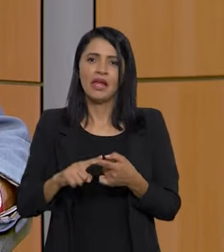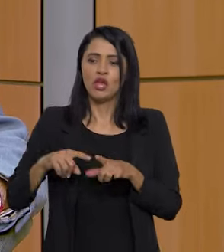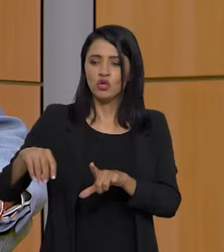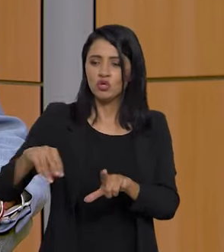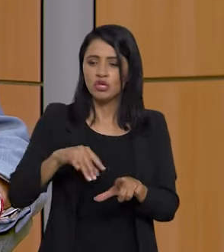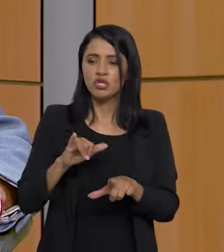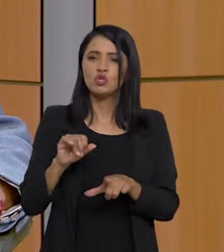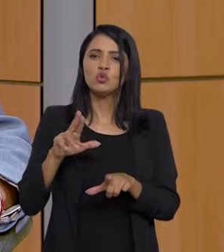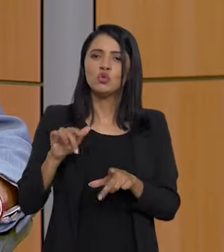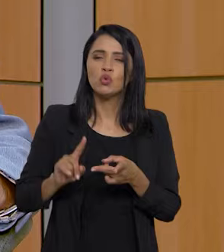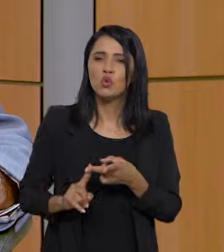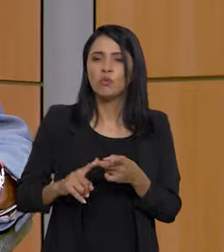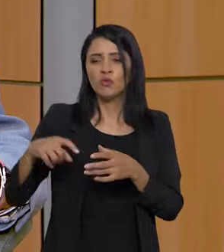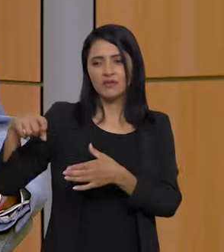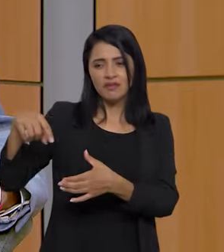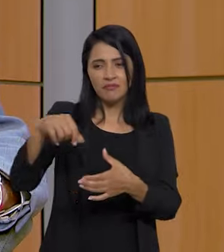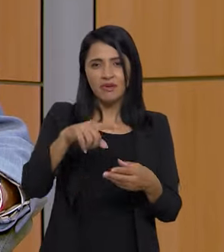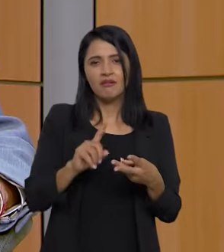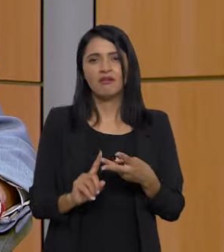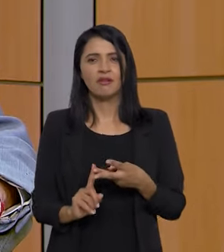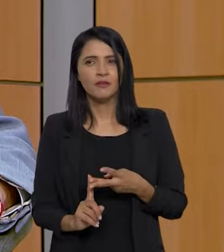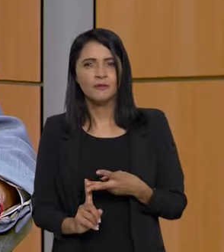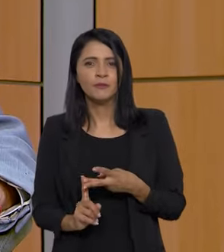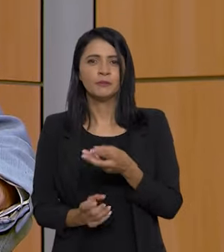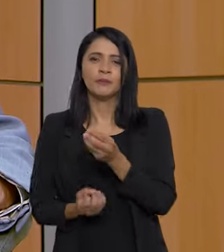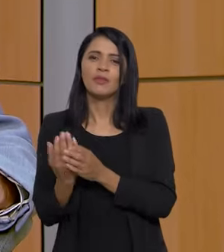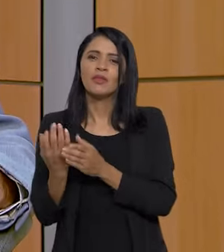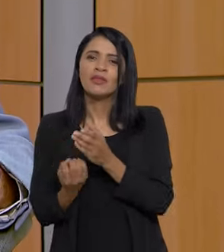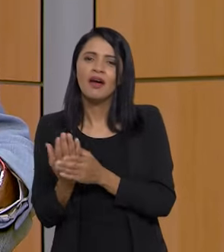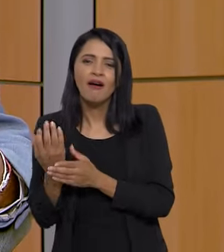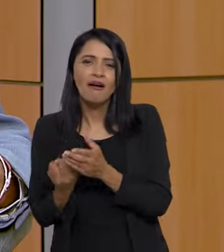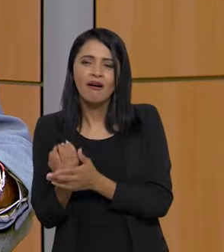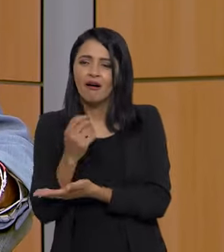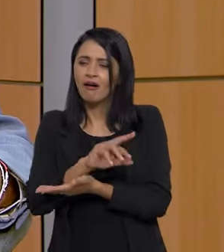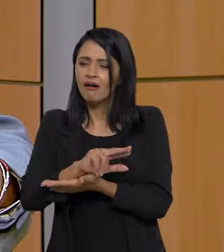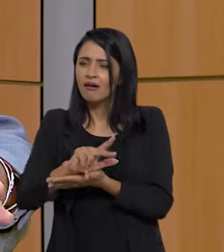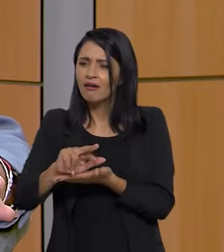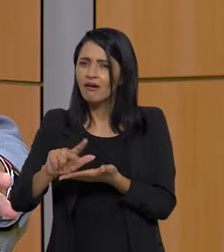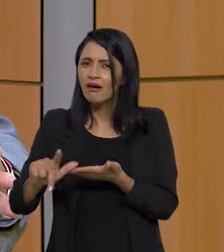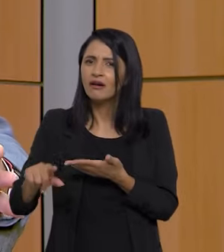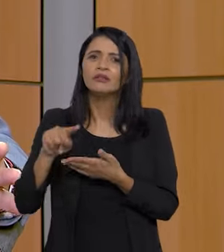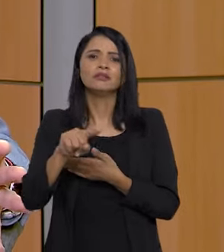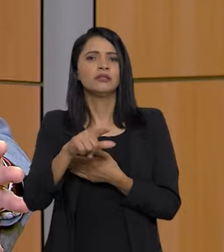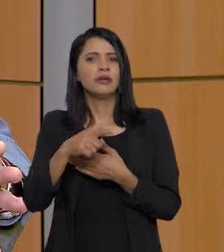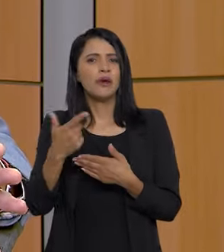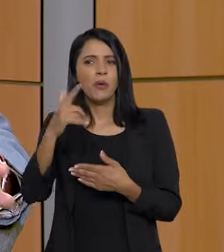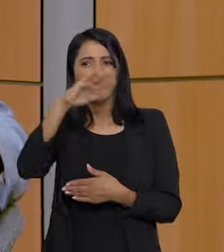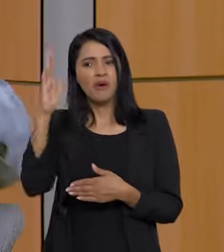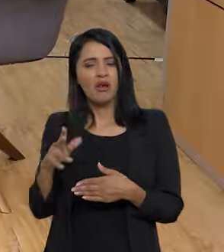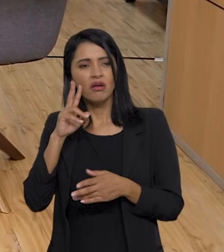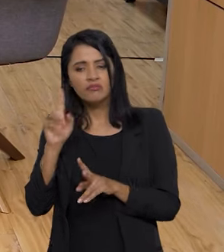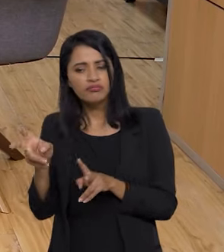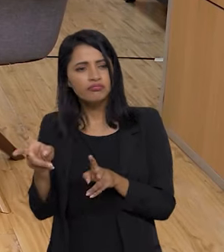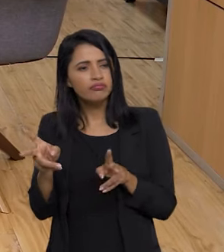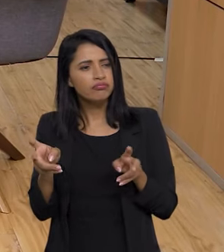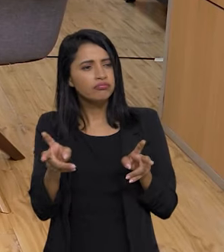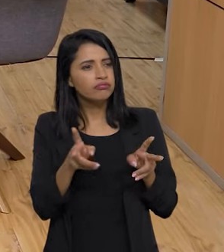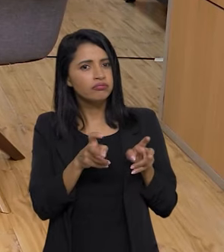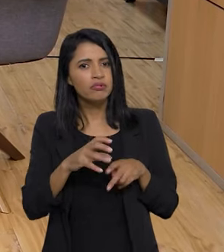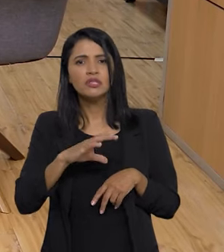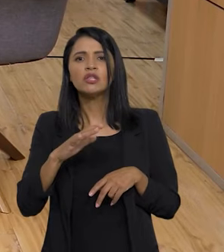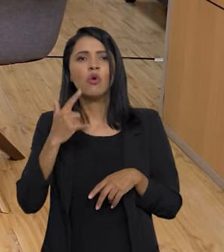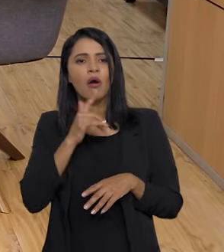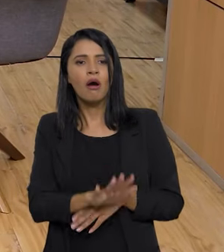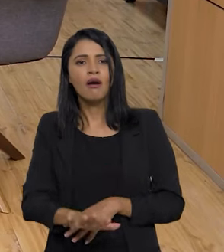jubinsumos, na produção de sementes, na produtividade. O Brasil chegou e explorou o